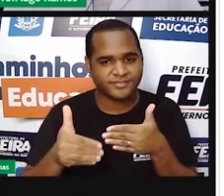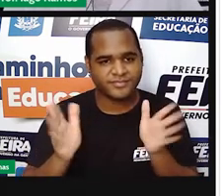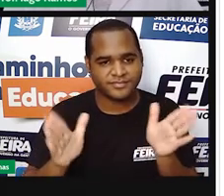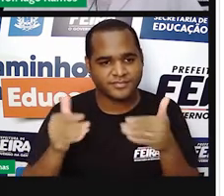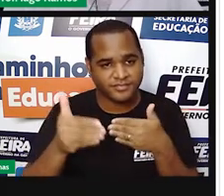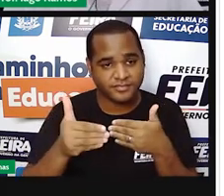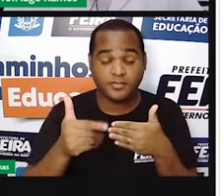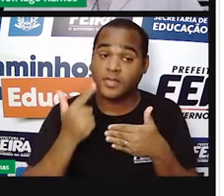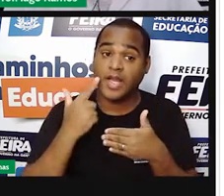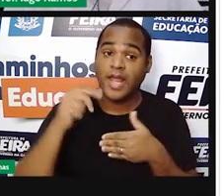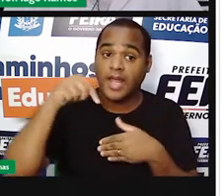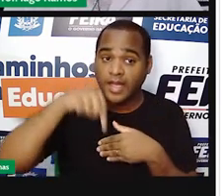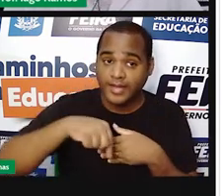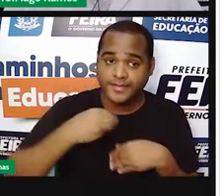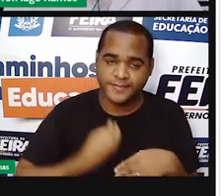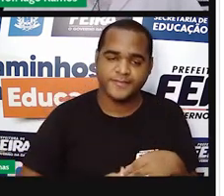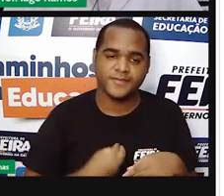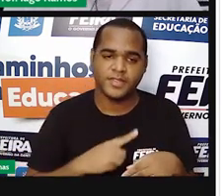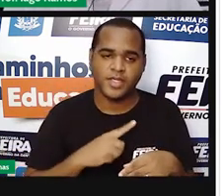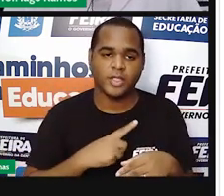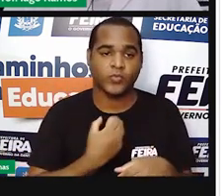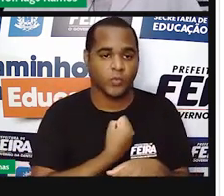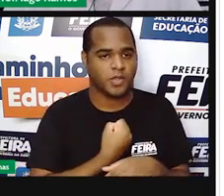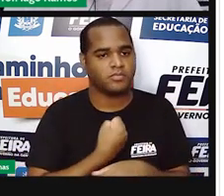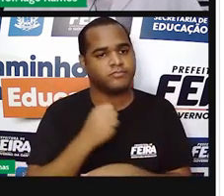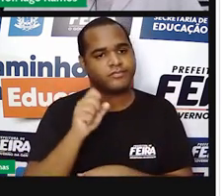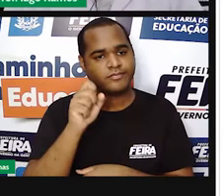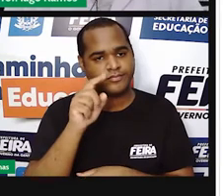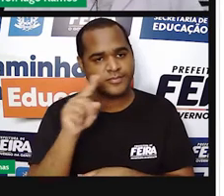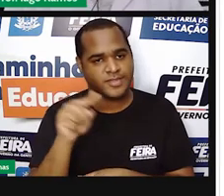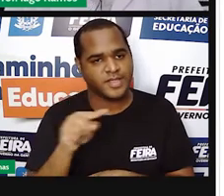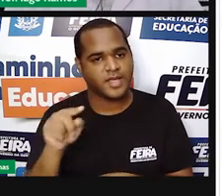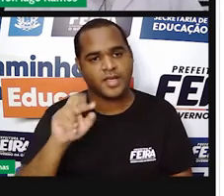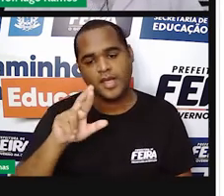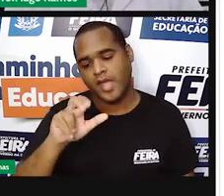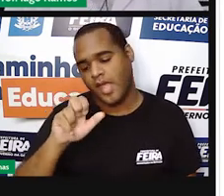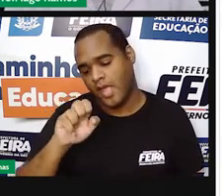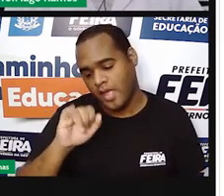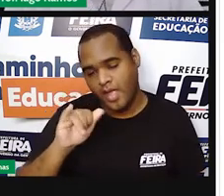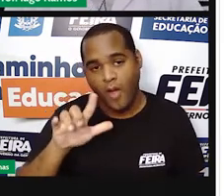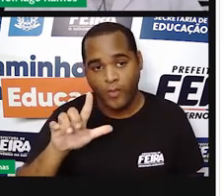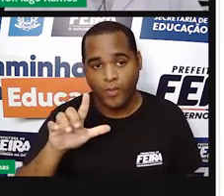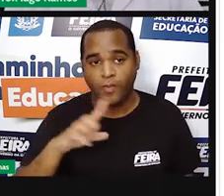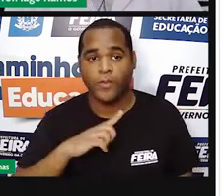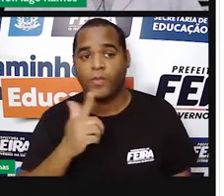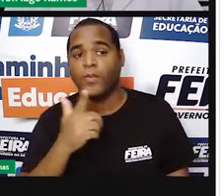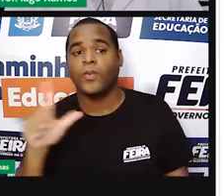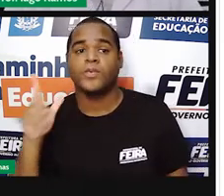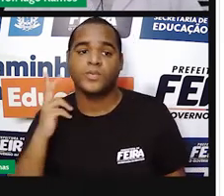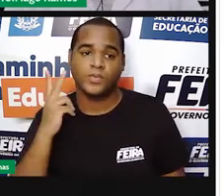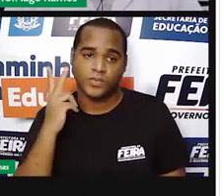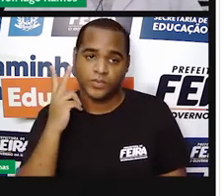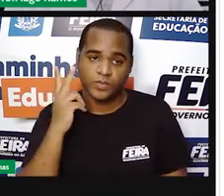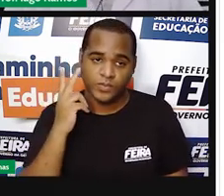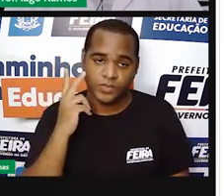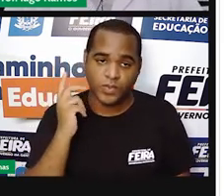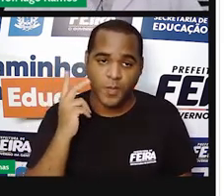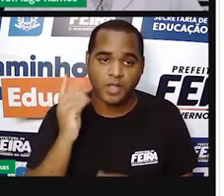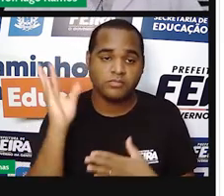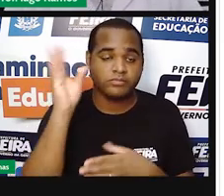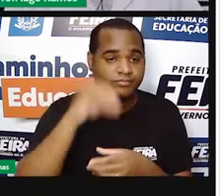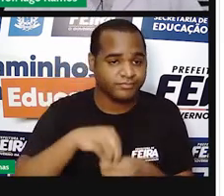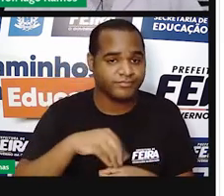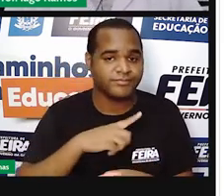que essa caixa simboliza os números reais e dentro dessa caixa dos números reais você joga uma outra